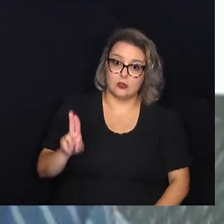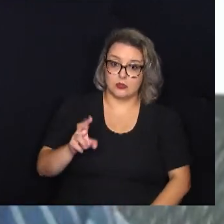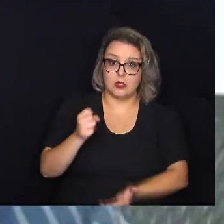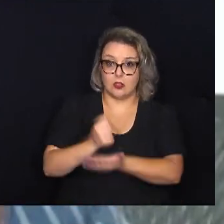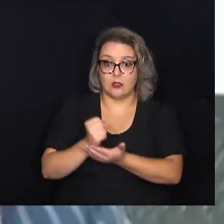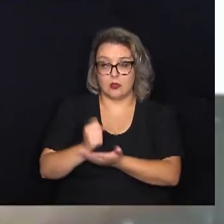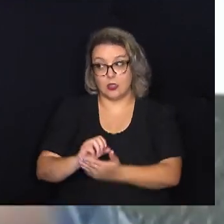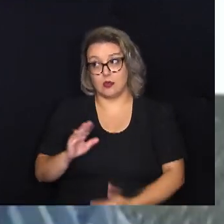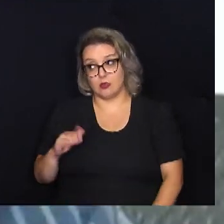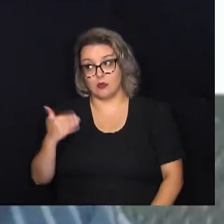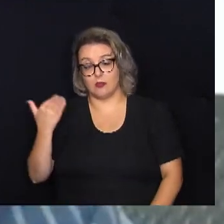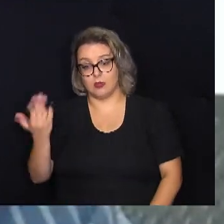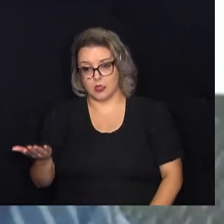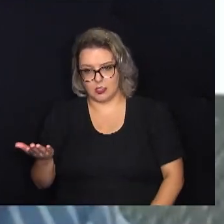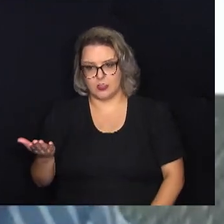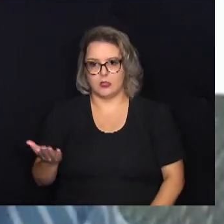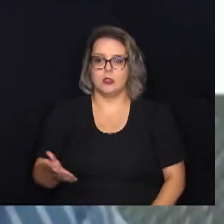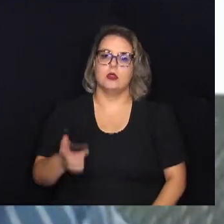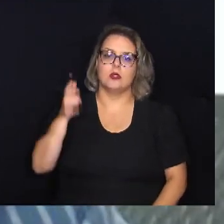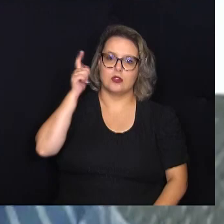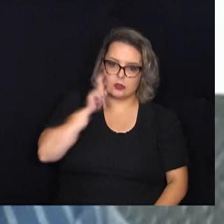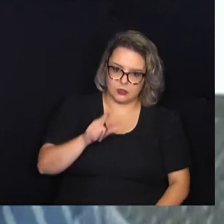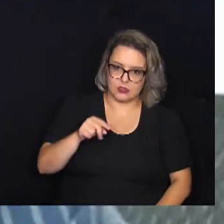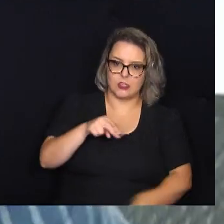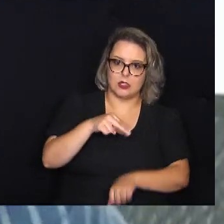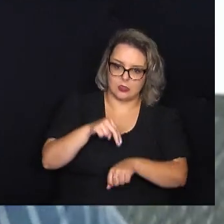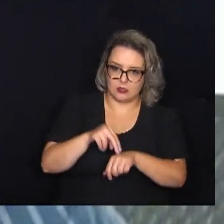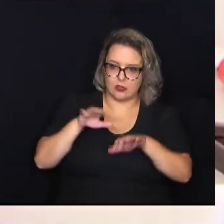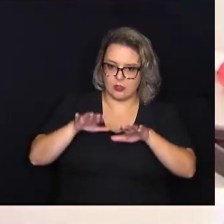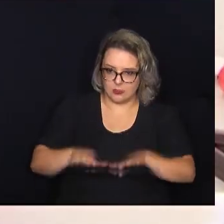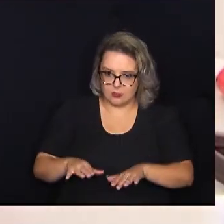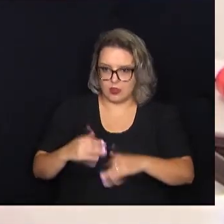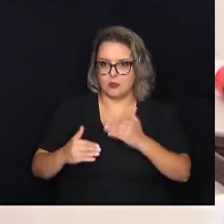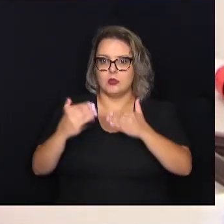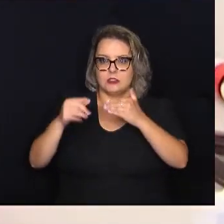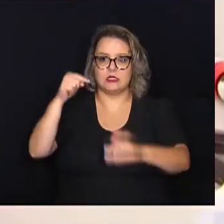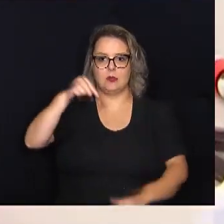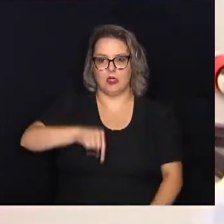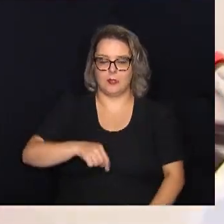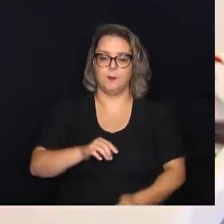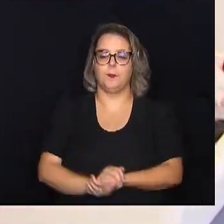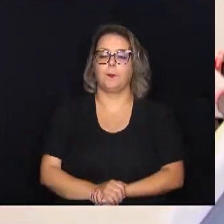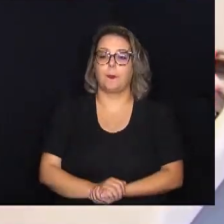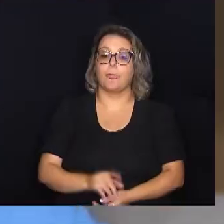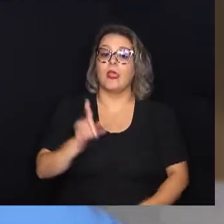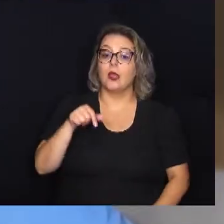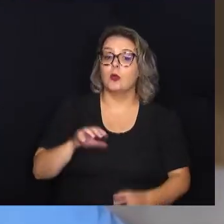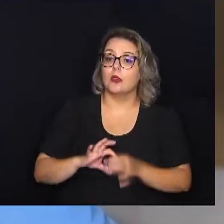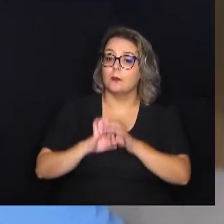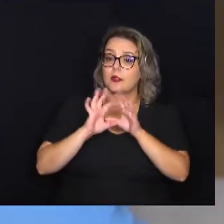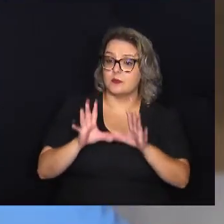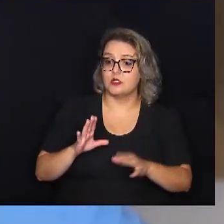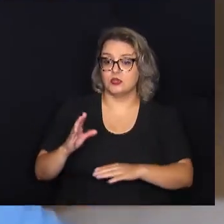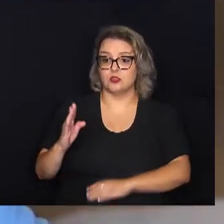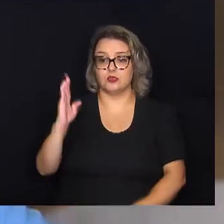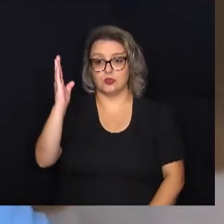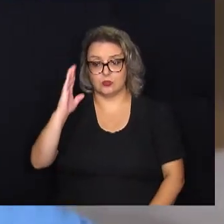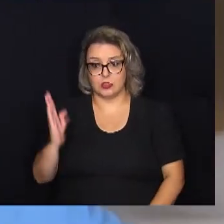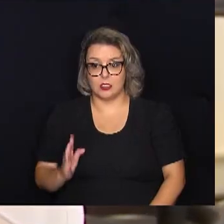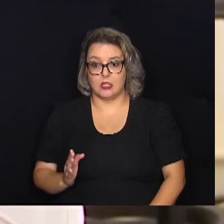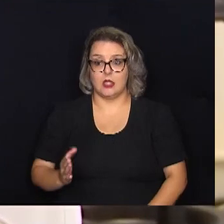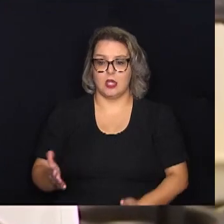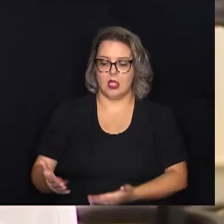E esse plasma, então, seria usado nacionalmente para a produção dos medicamentos. O que é permitido no Brasil é a coleta e a